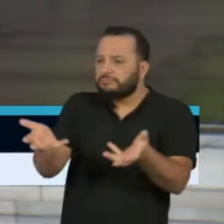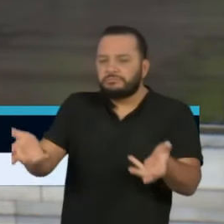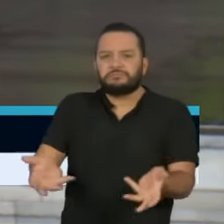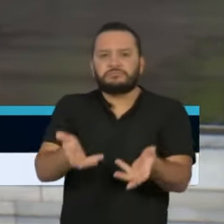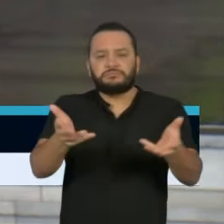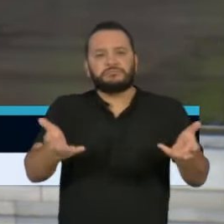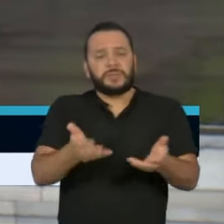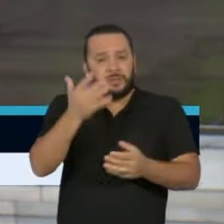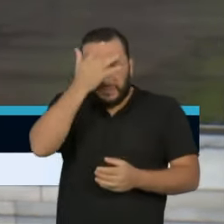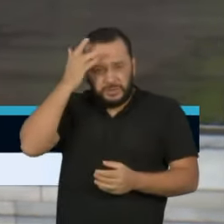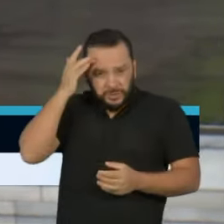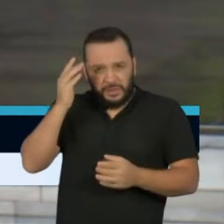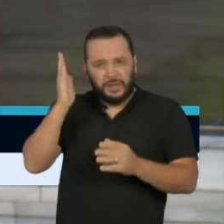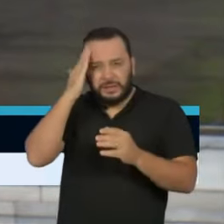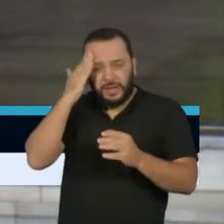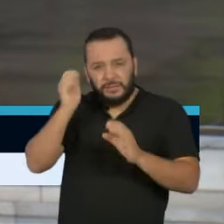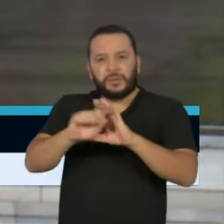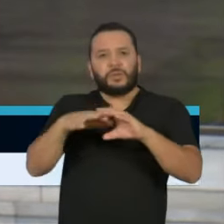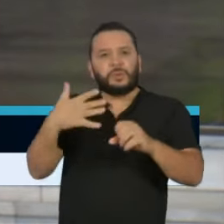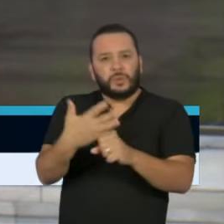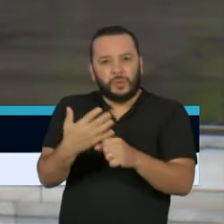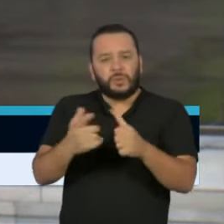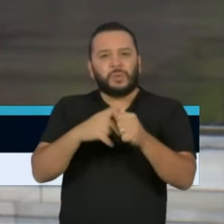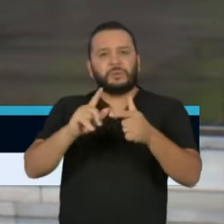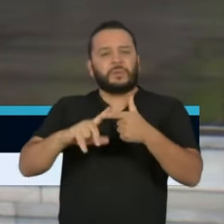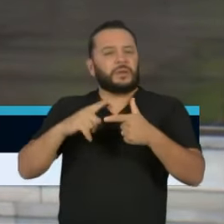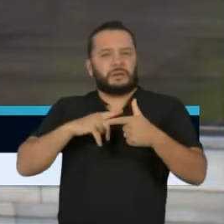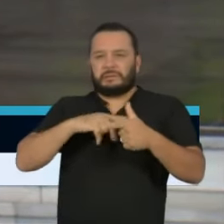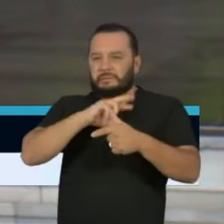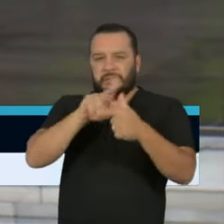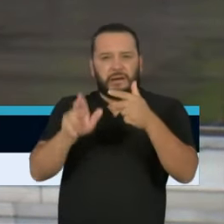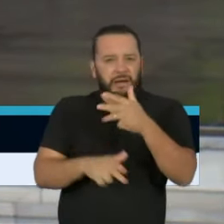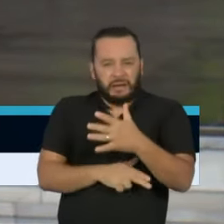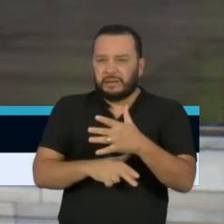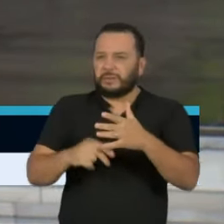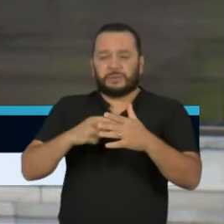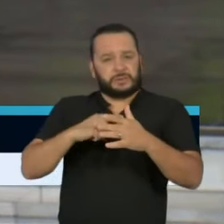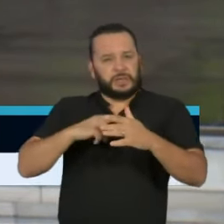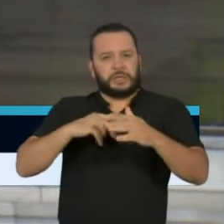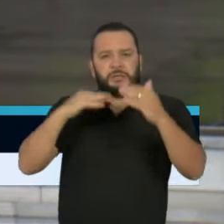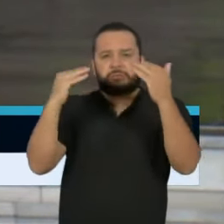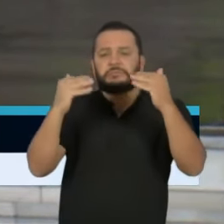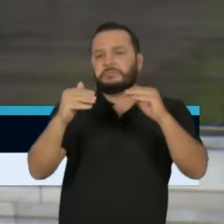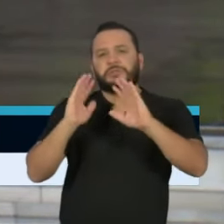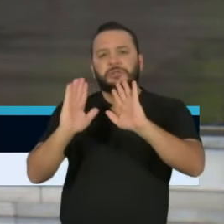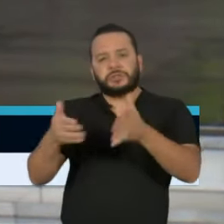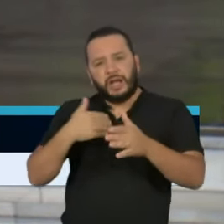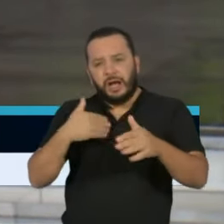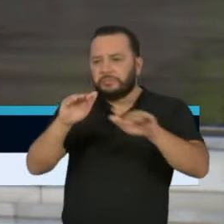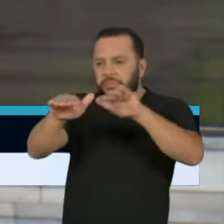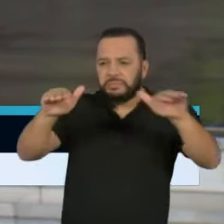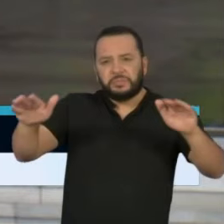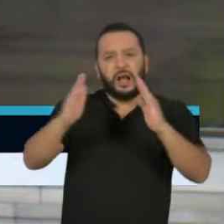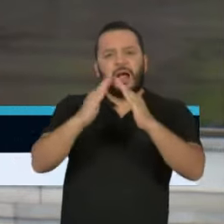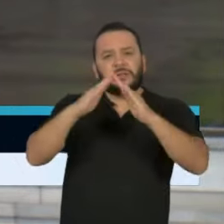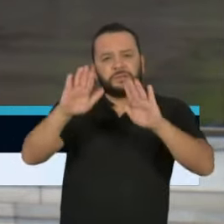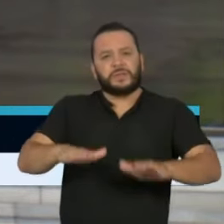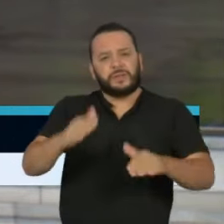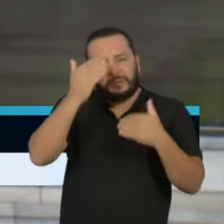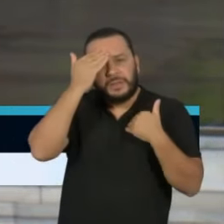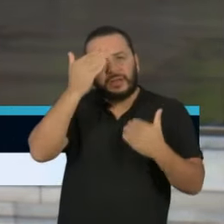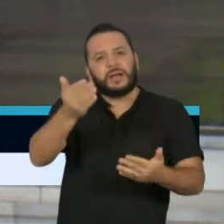de defesa da posição no isolamento social e obediência à quarentena. Obrigado por estarem também